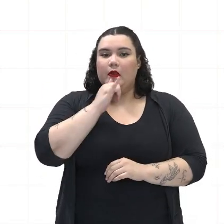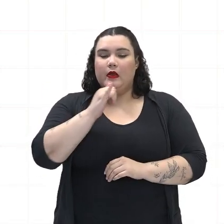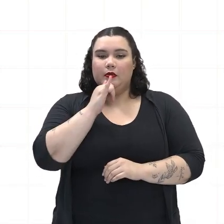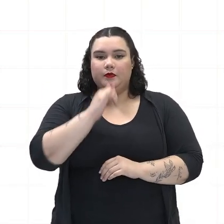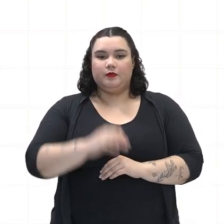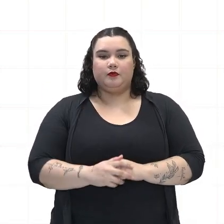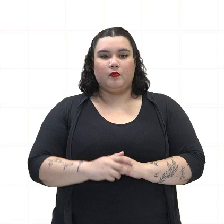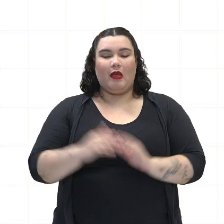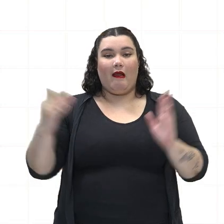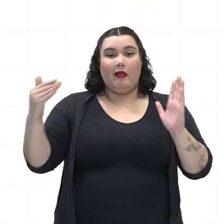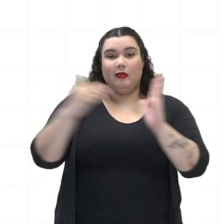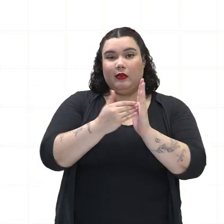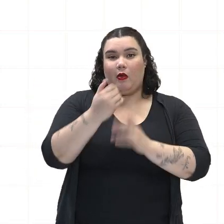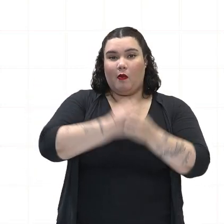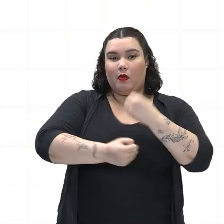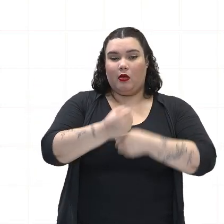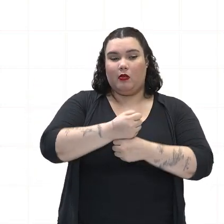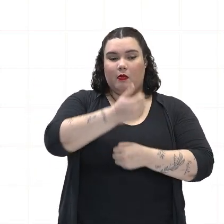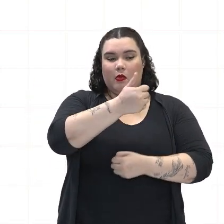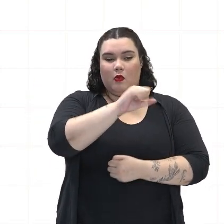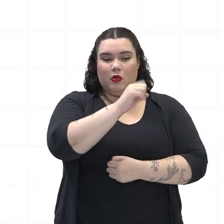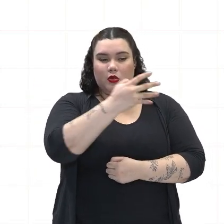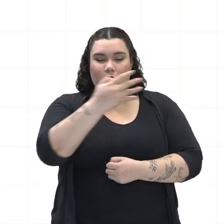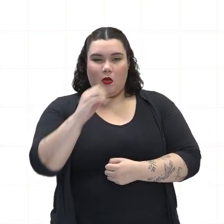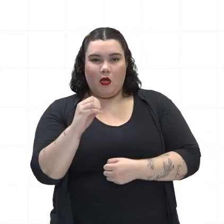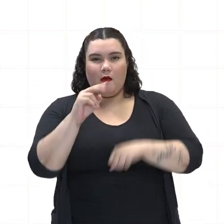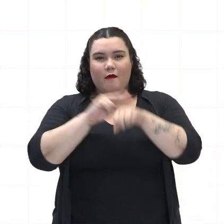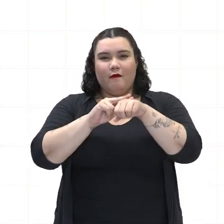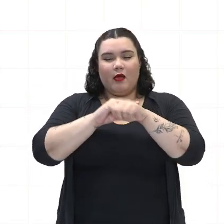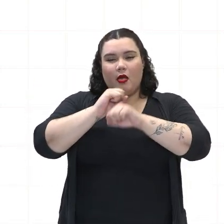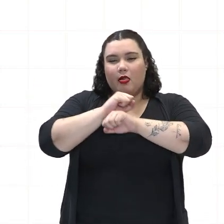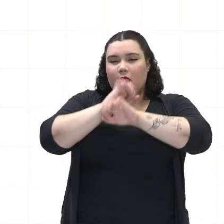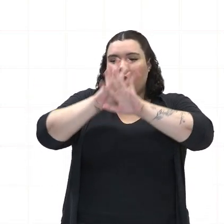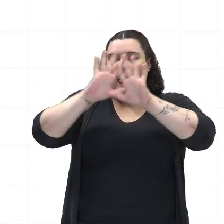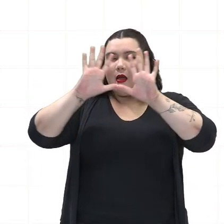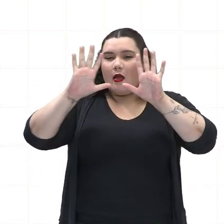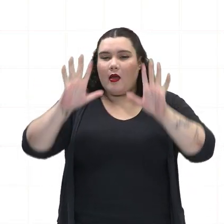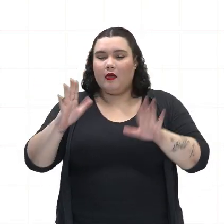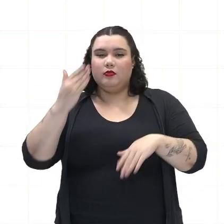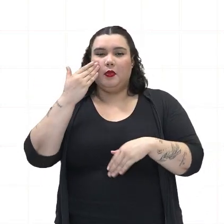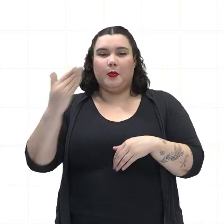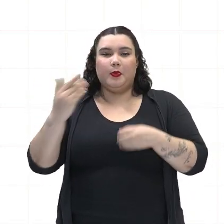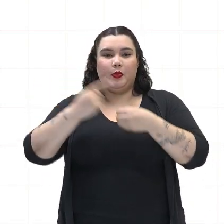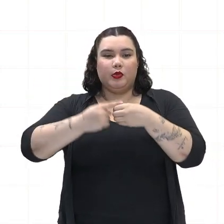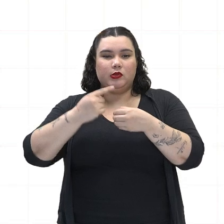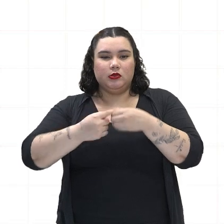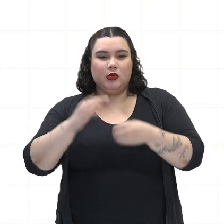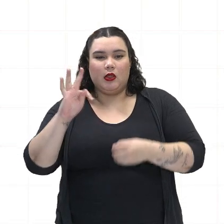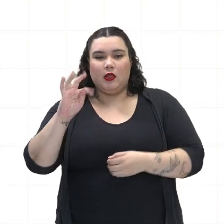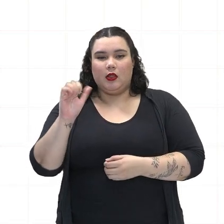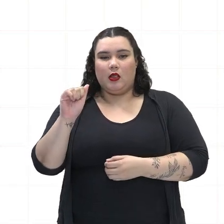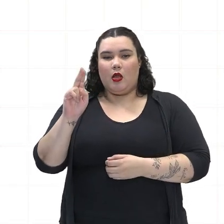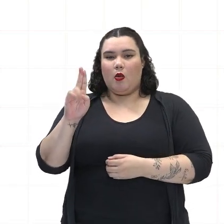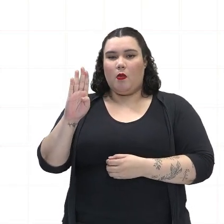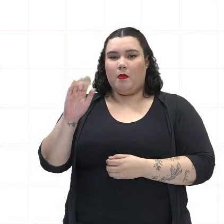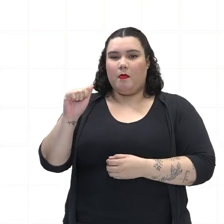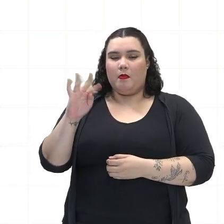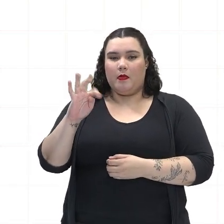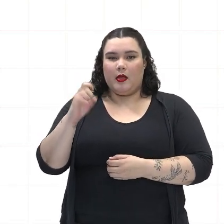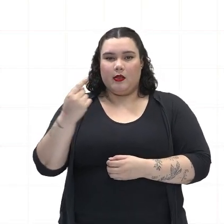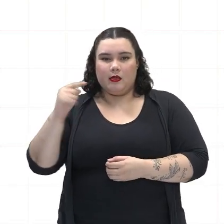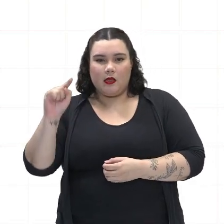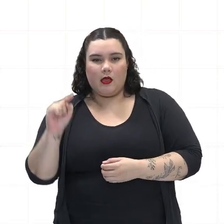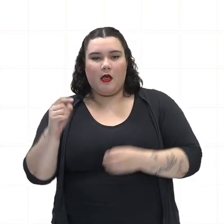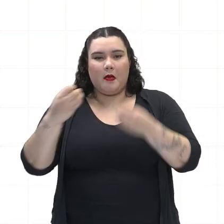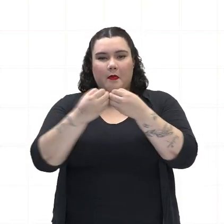cafeíras até 1840, aquele verde bem clarinho ali, pegando o Taubaté, chegando ali até a parte de Resende, ali